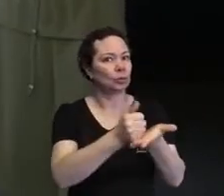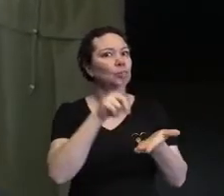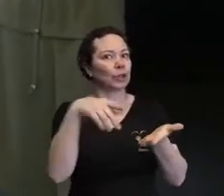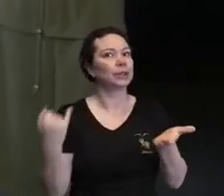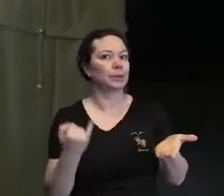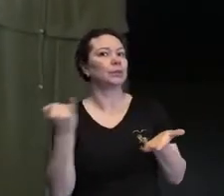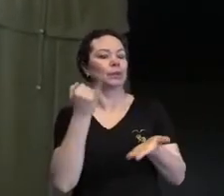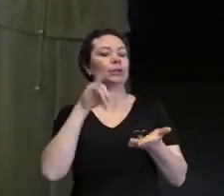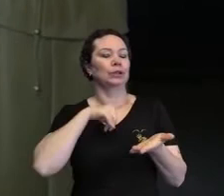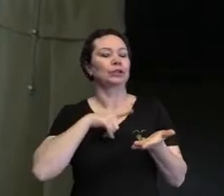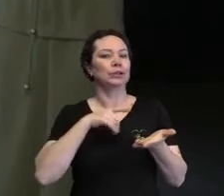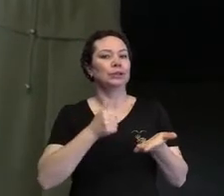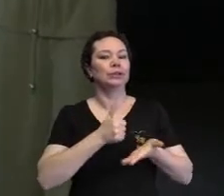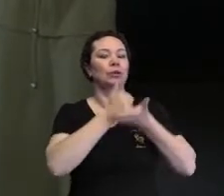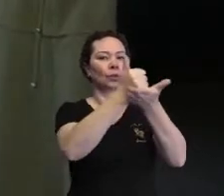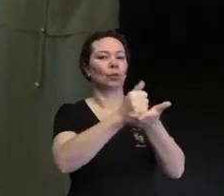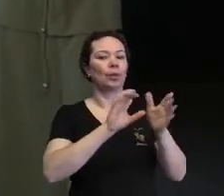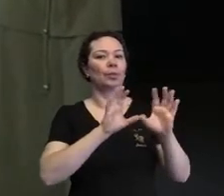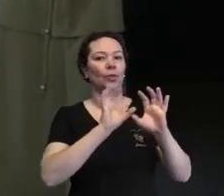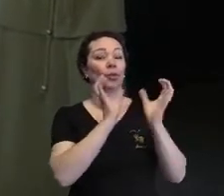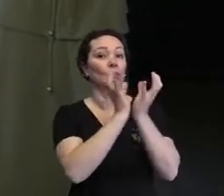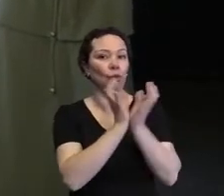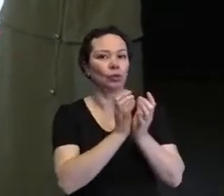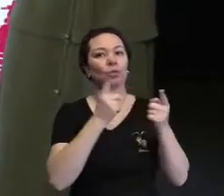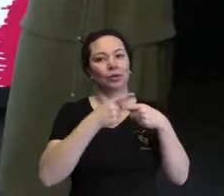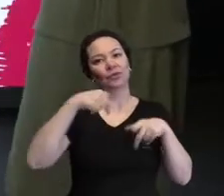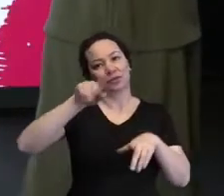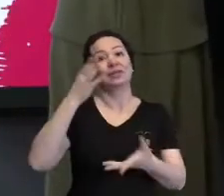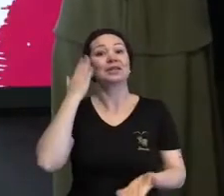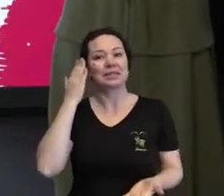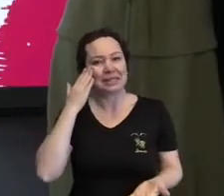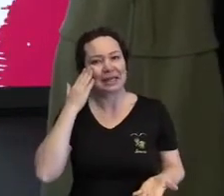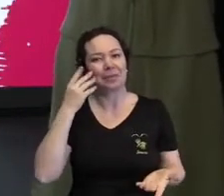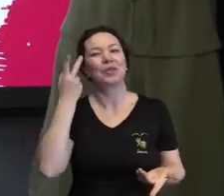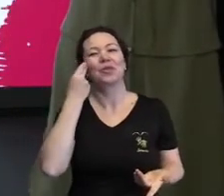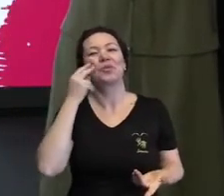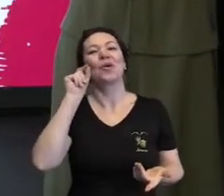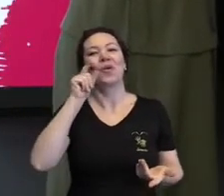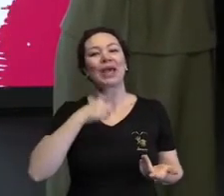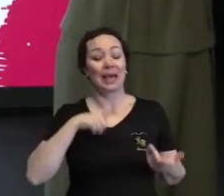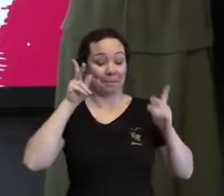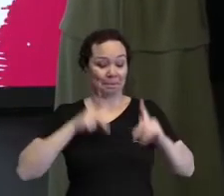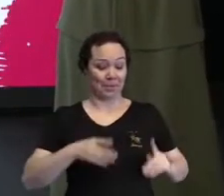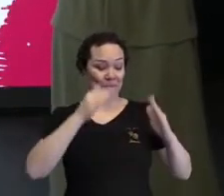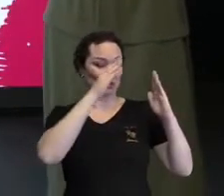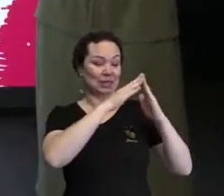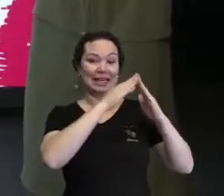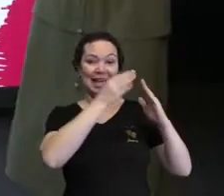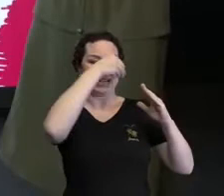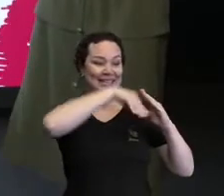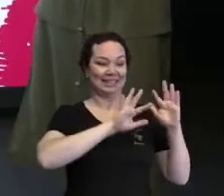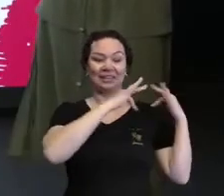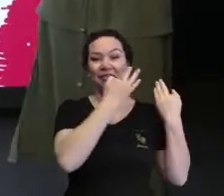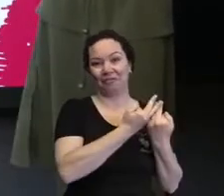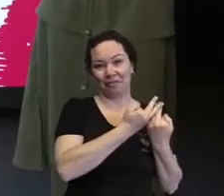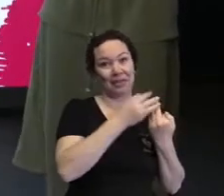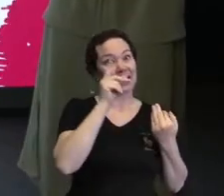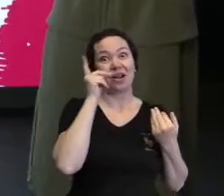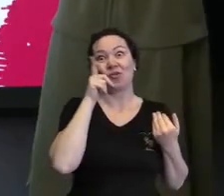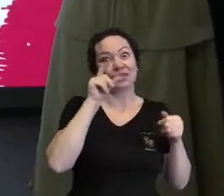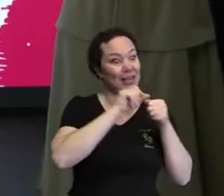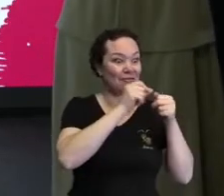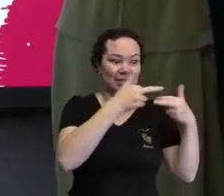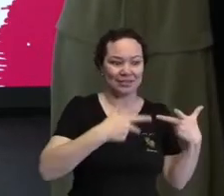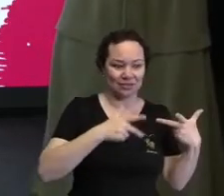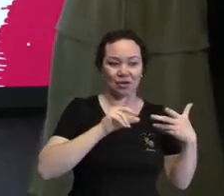a rede de apoio, porque, afinal de contas, todo mundo sabe que santo de casa, muitas vezes, não faz milagre. Então, contar com a escola,